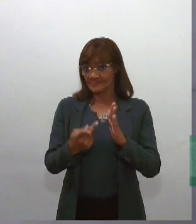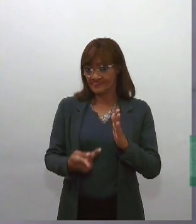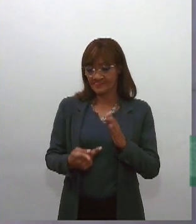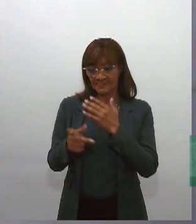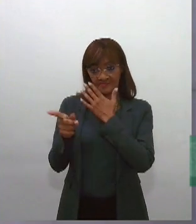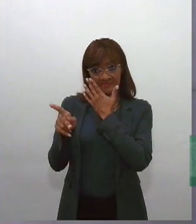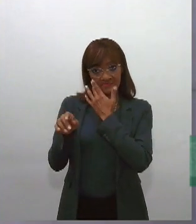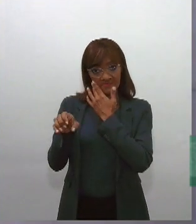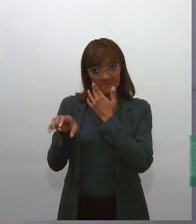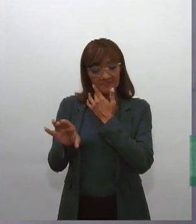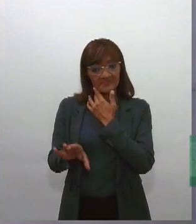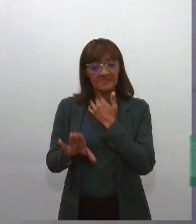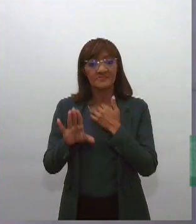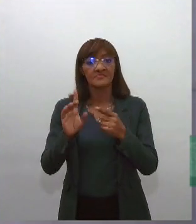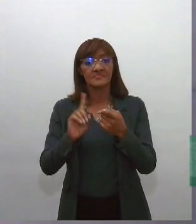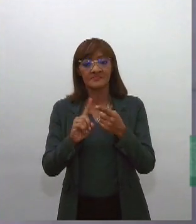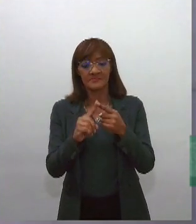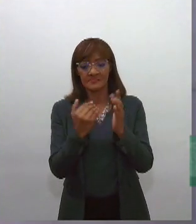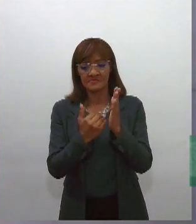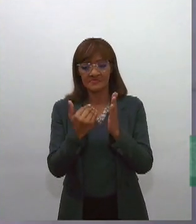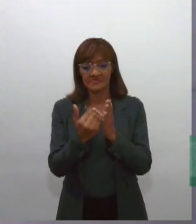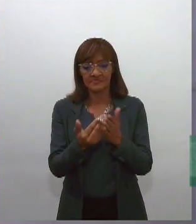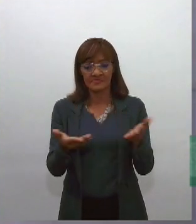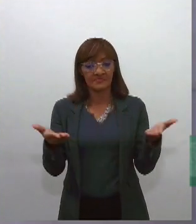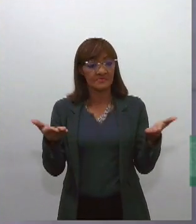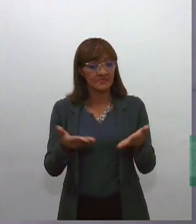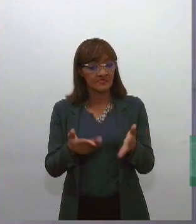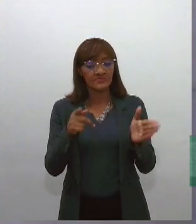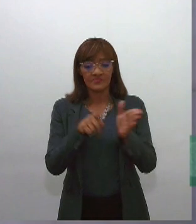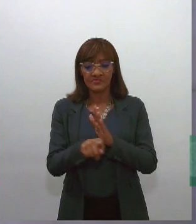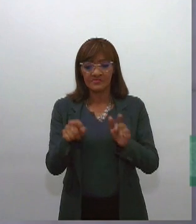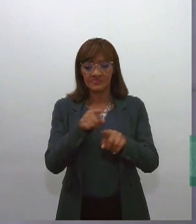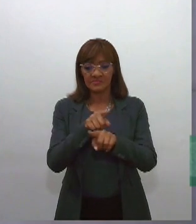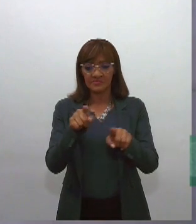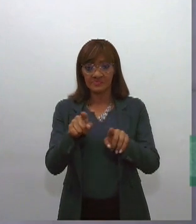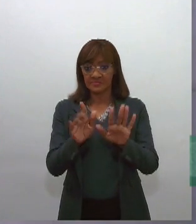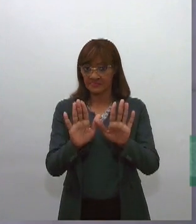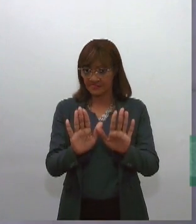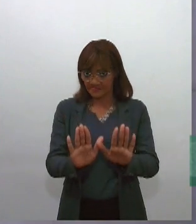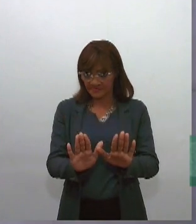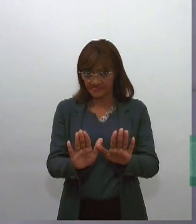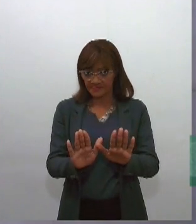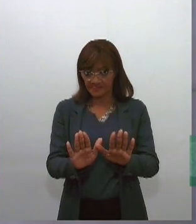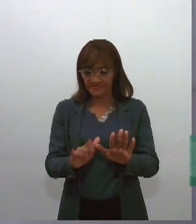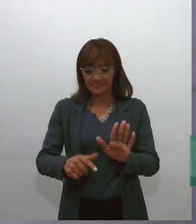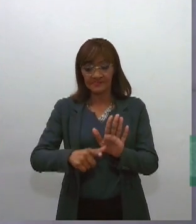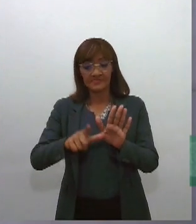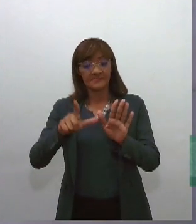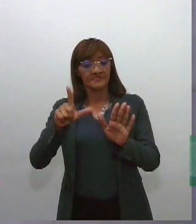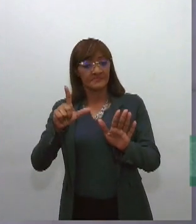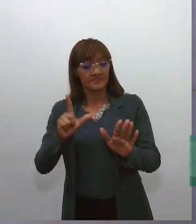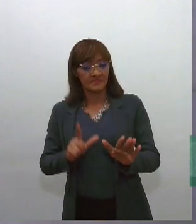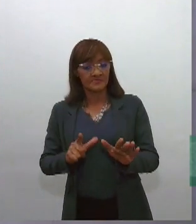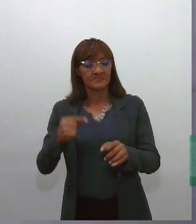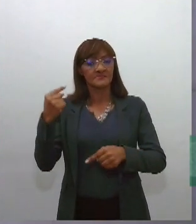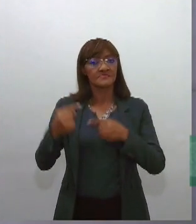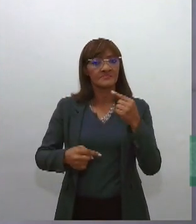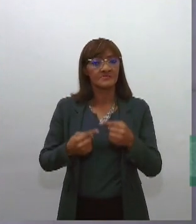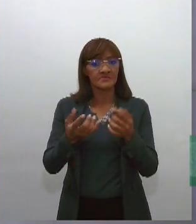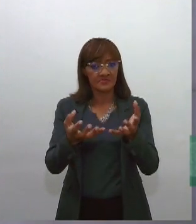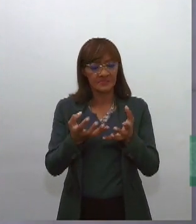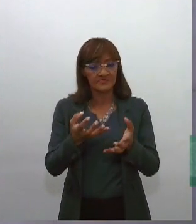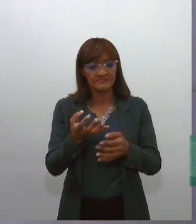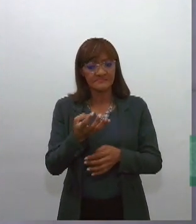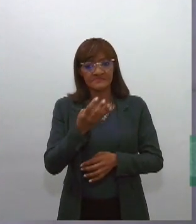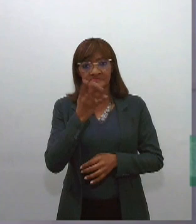primeiras perguntas que eu quero fazer para vocês. Mas, para a gente poder começar realmente a debater, queria que a gente acompanhasse o trecho de uma